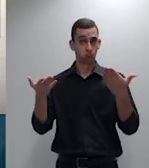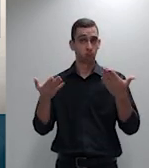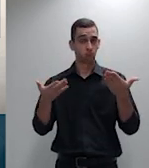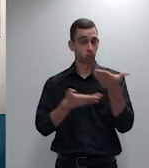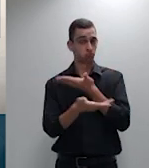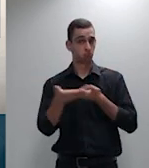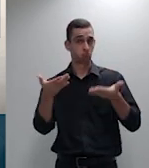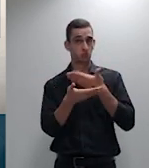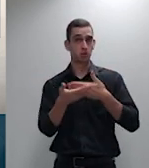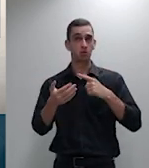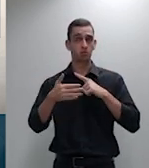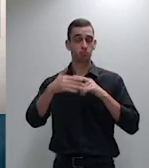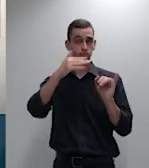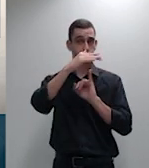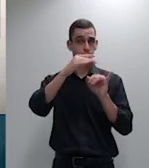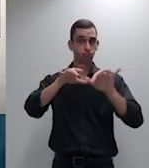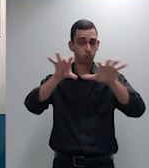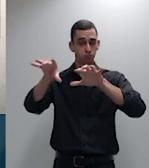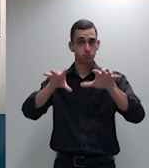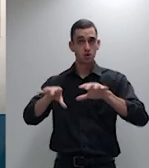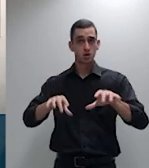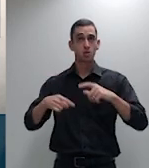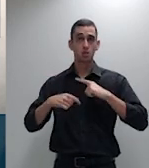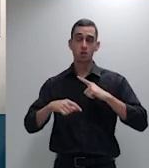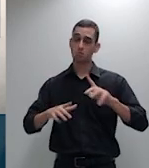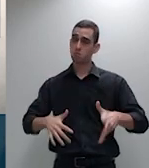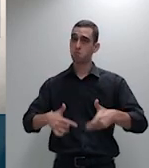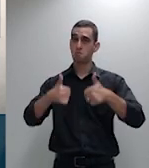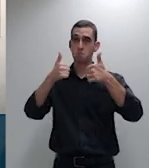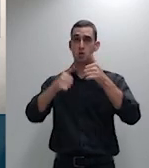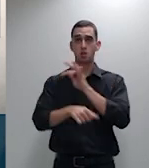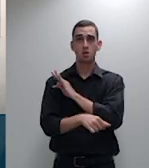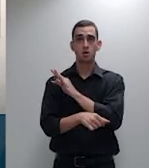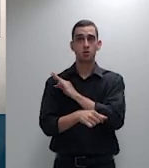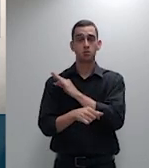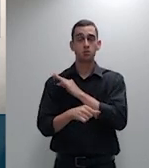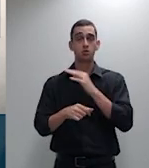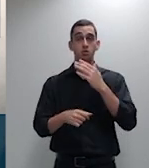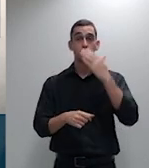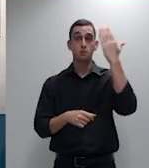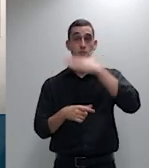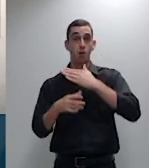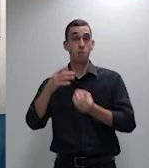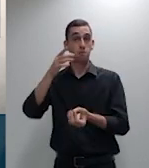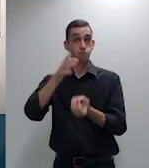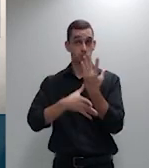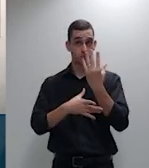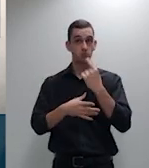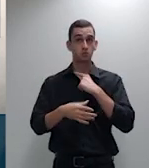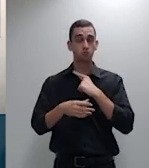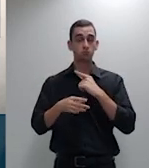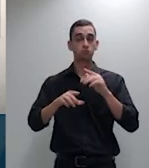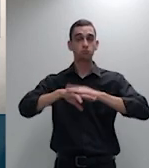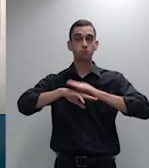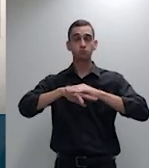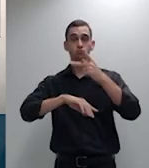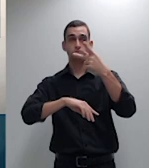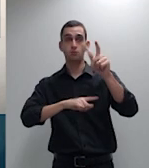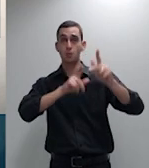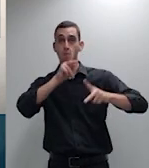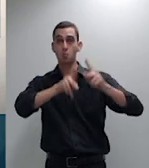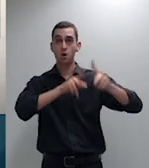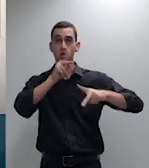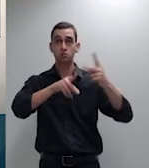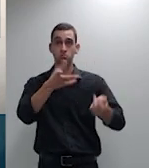para produzirem a prova atuarial em comparação com os consumidores pois estes se encontram na defesa dos seus